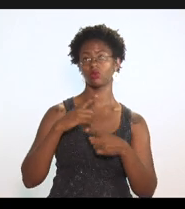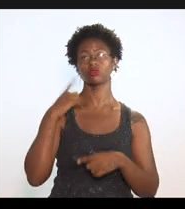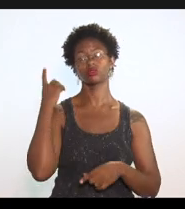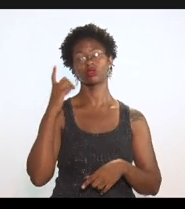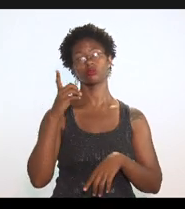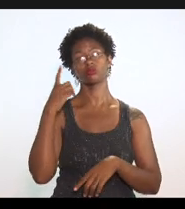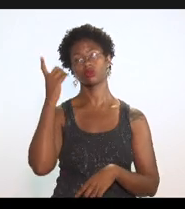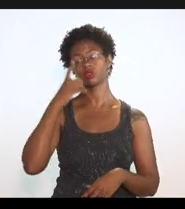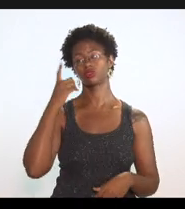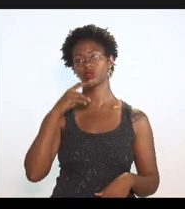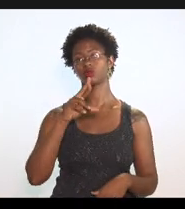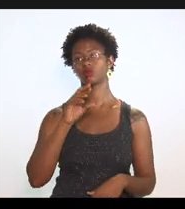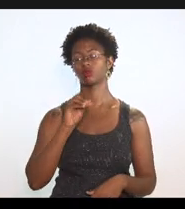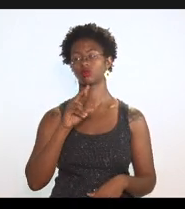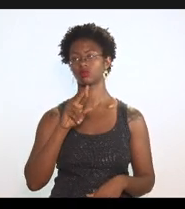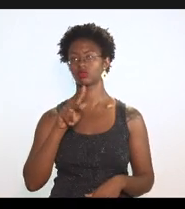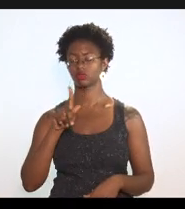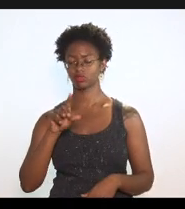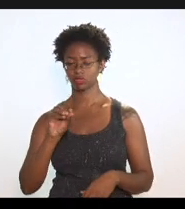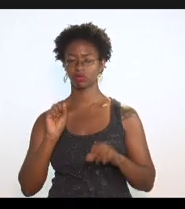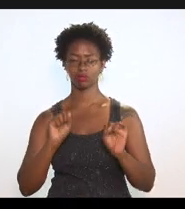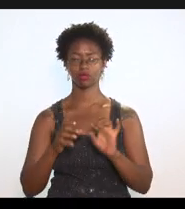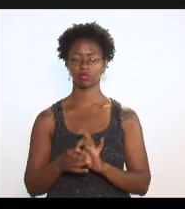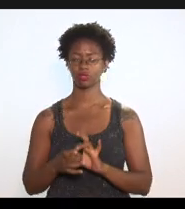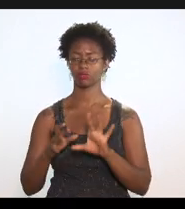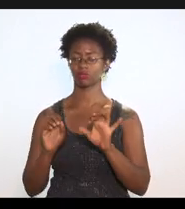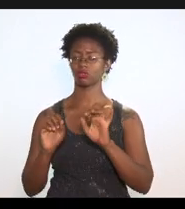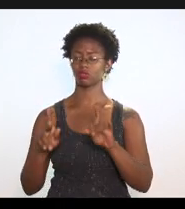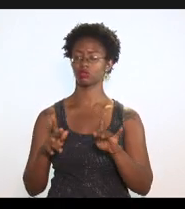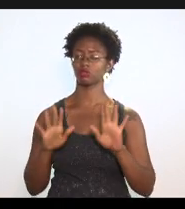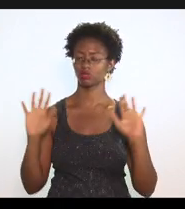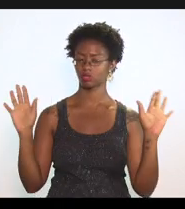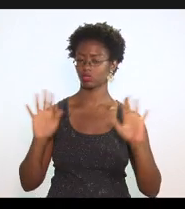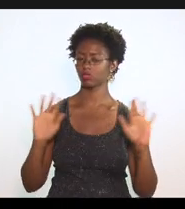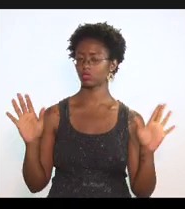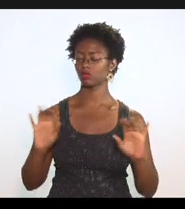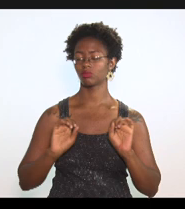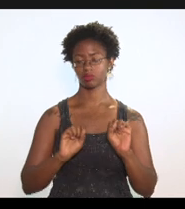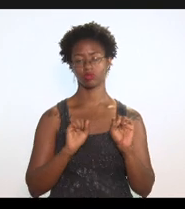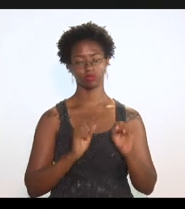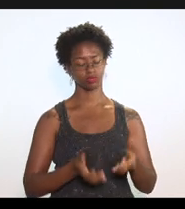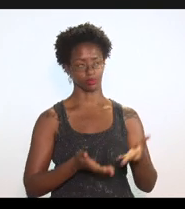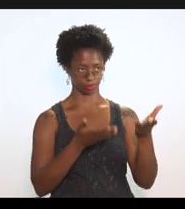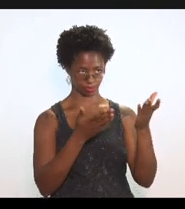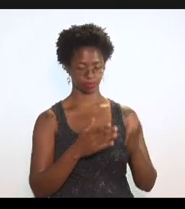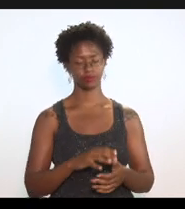Amorim quiser fazer uso da palavra já está liberado para ele há muito tempo doutor Anderson Montese